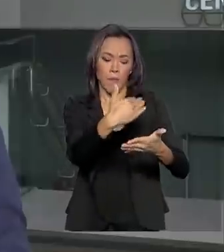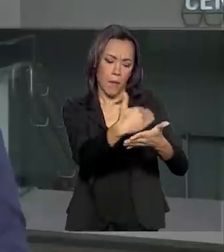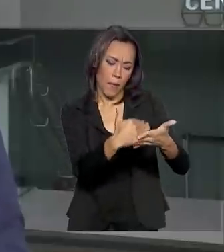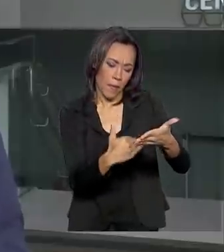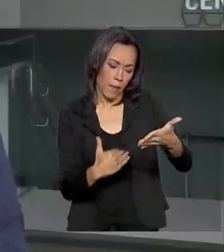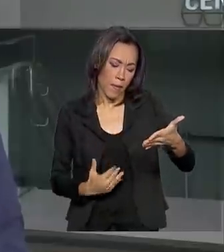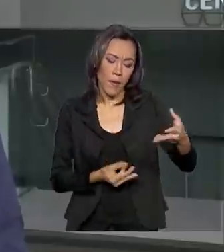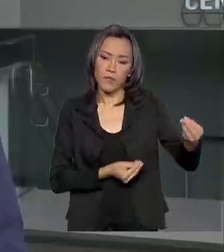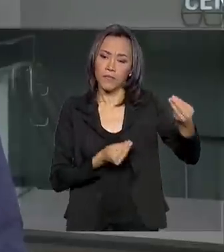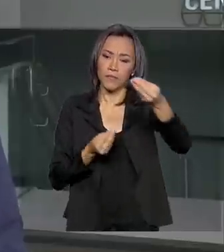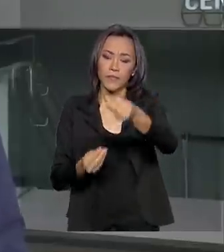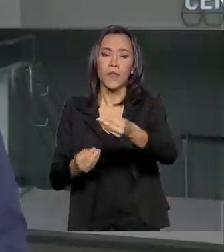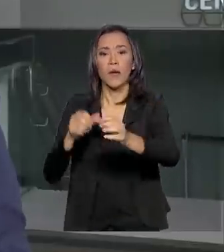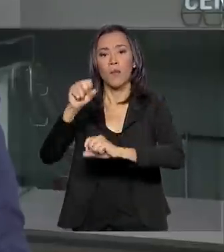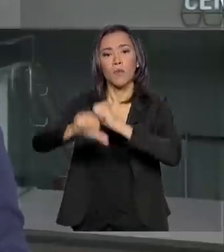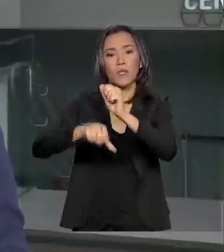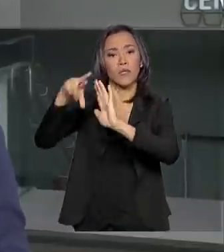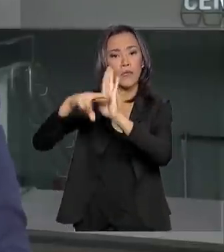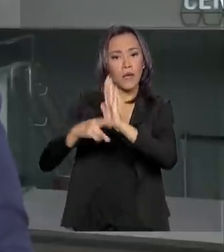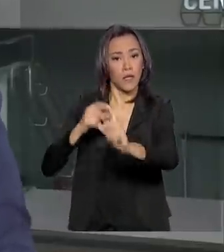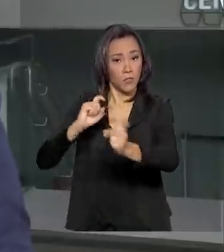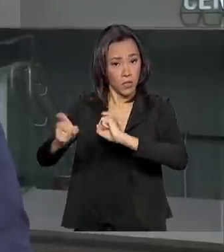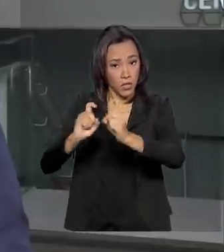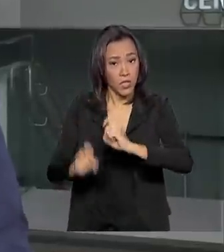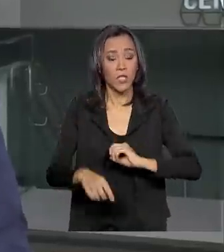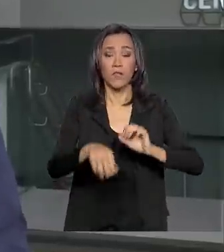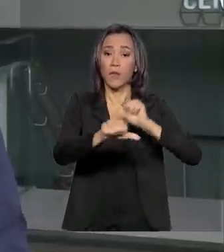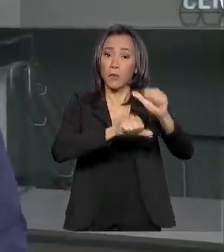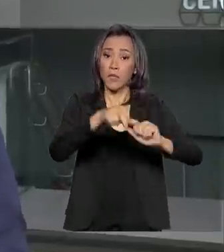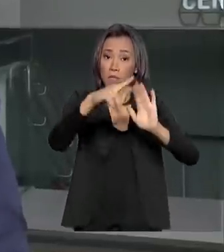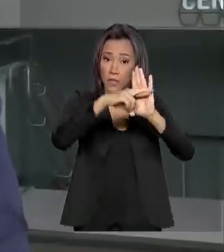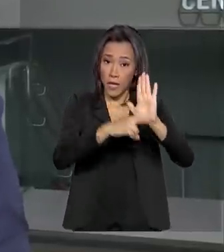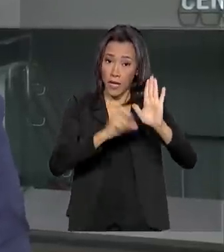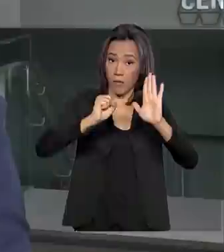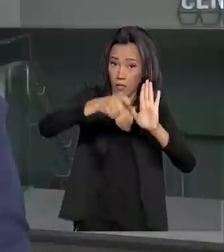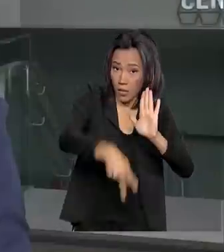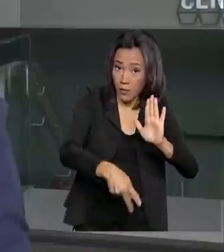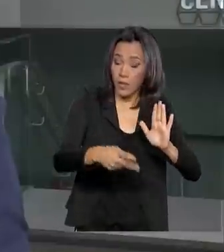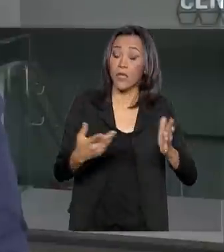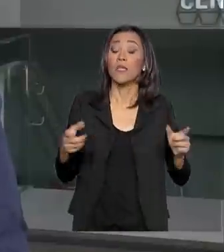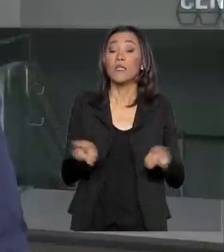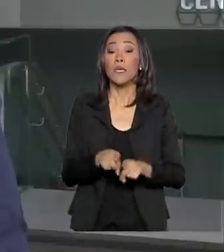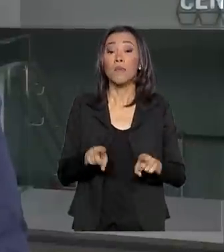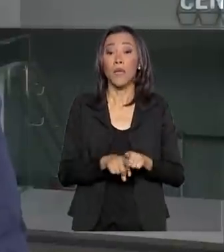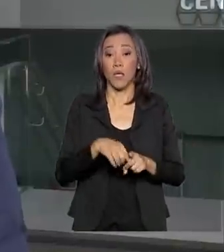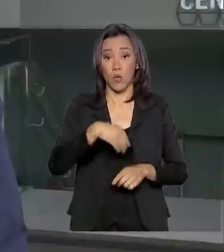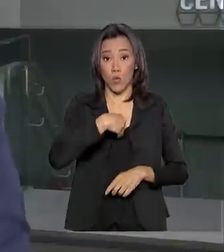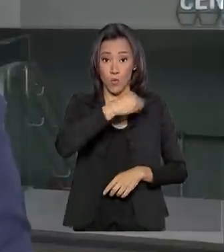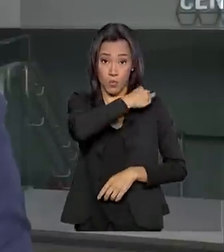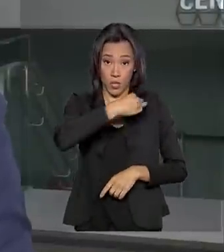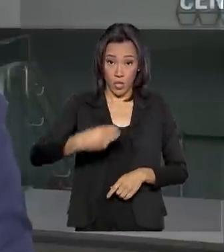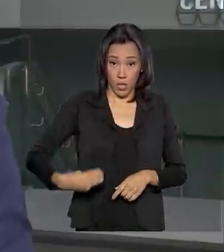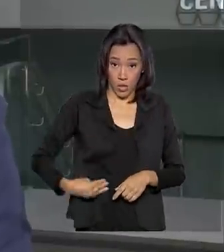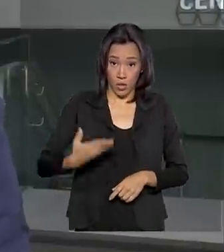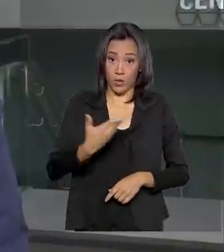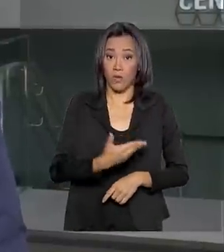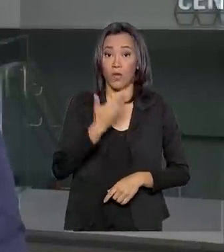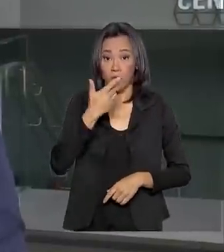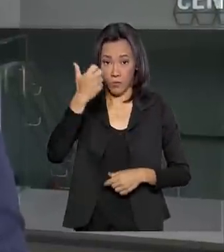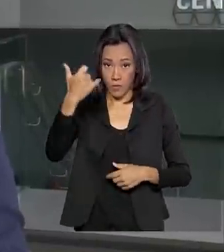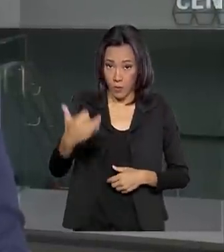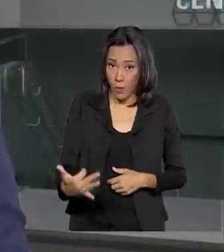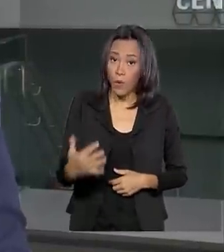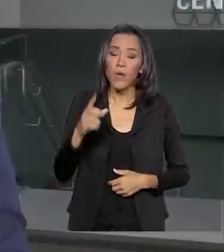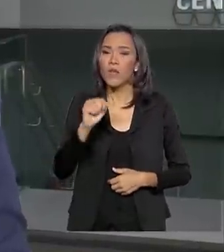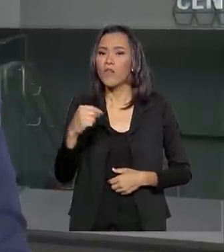governo, como administrativa e tributária. O ministro da Economia, Paulo Guedes, disse que o encontro foi uma oportunidade para ouvir